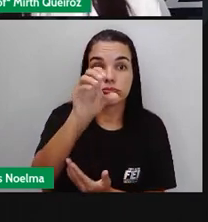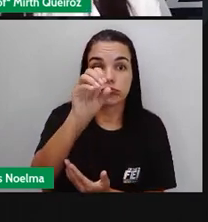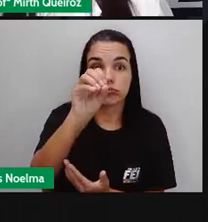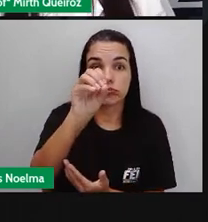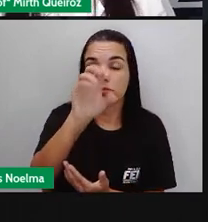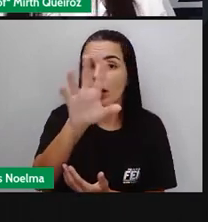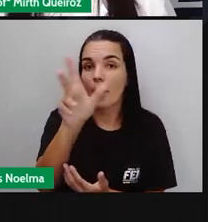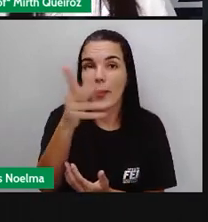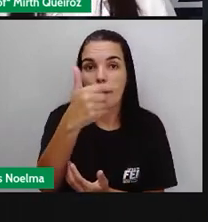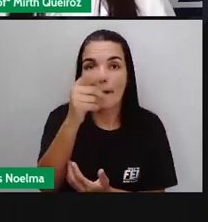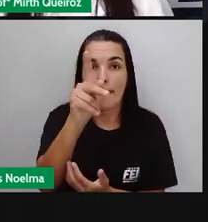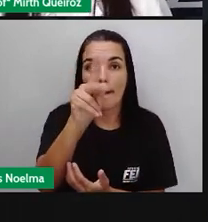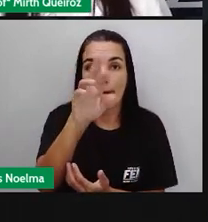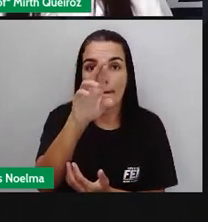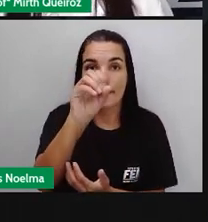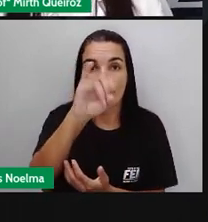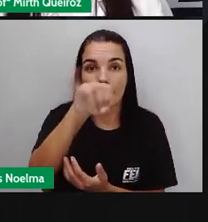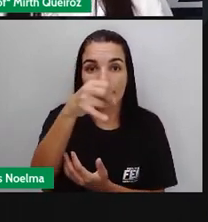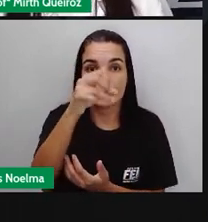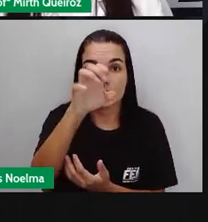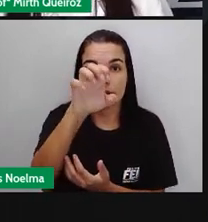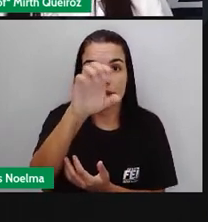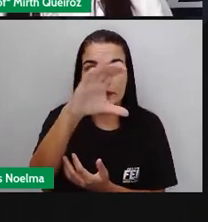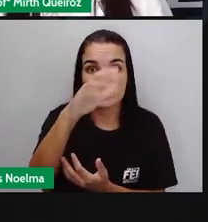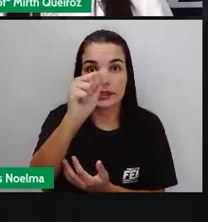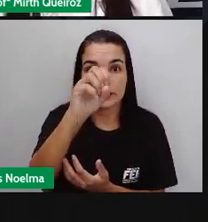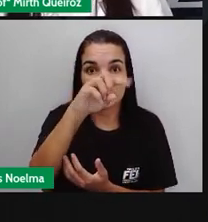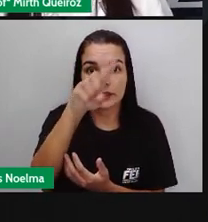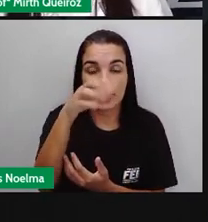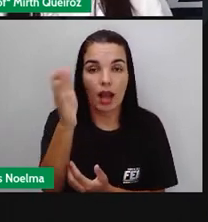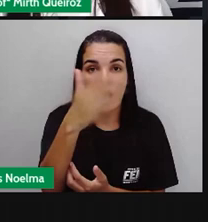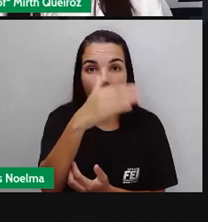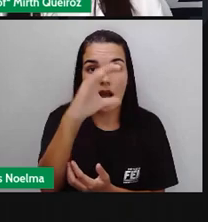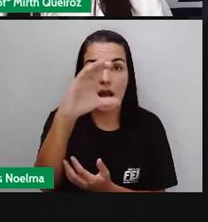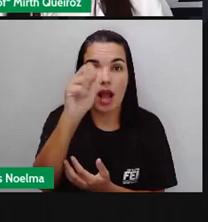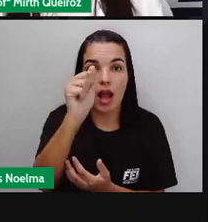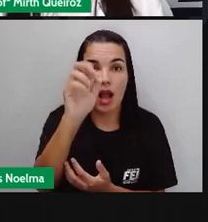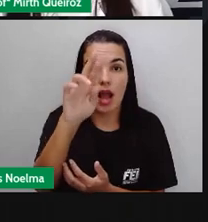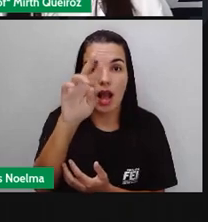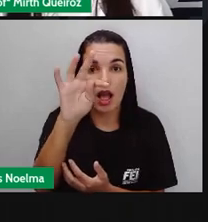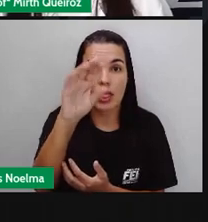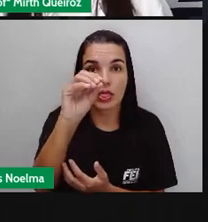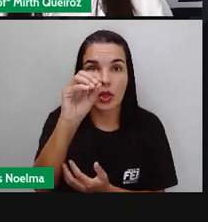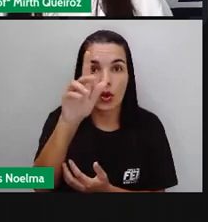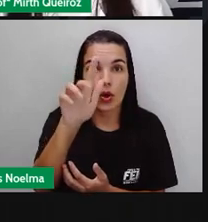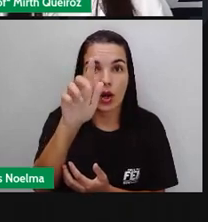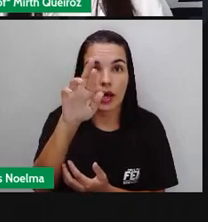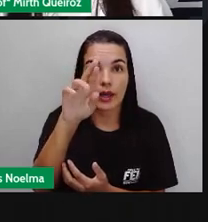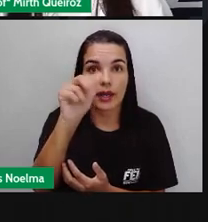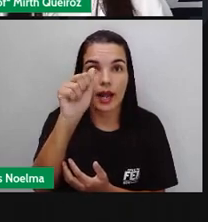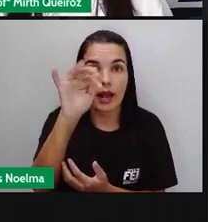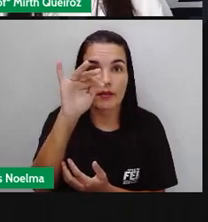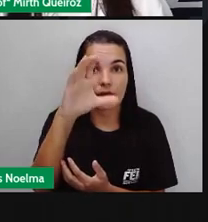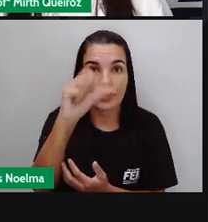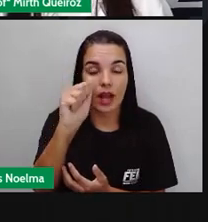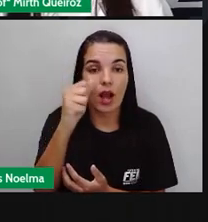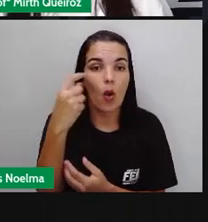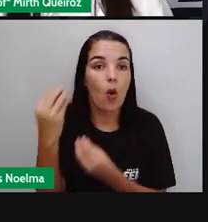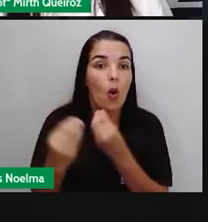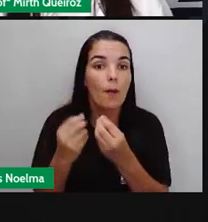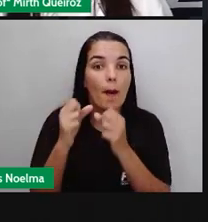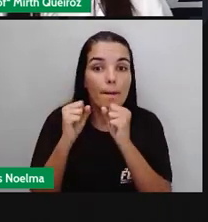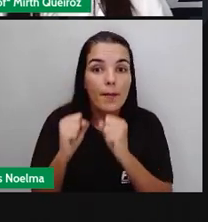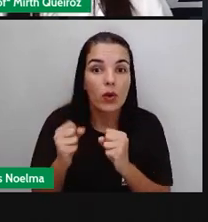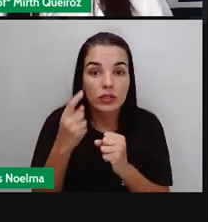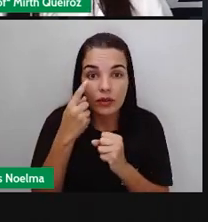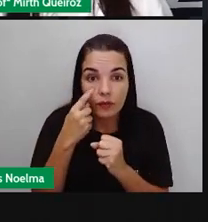indica a técnica que foi empregada para poder fazer o mapa. Que pode ser desta forma, retangular, ou